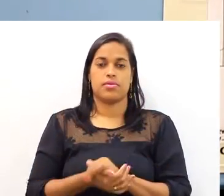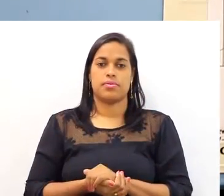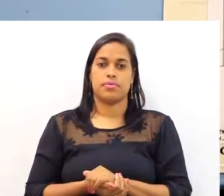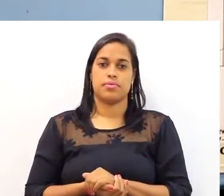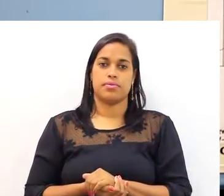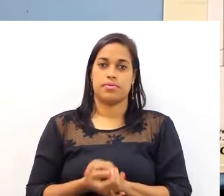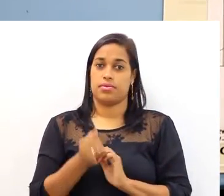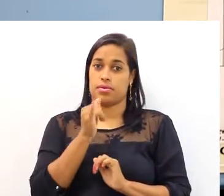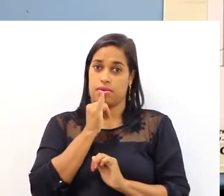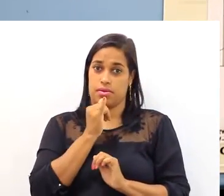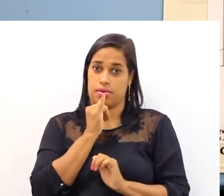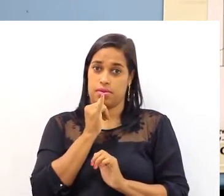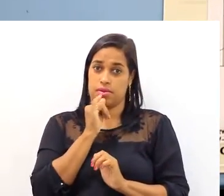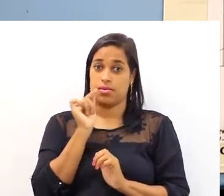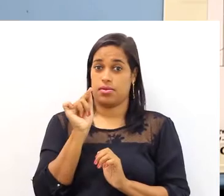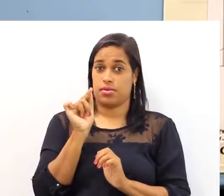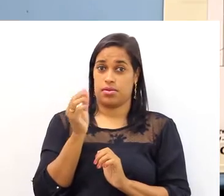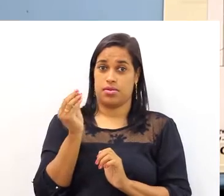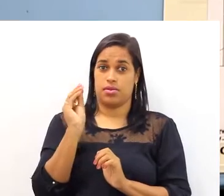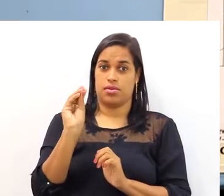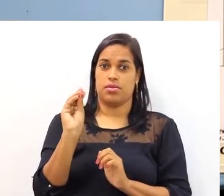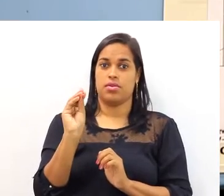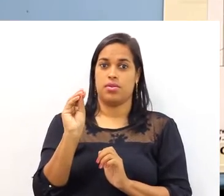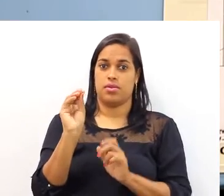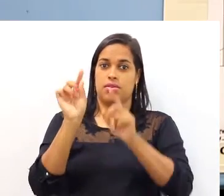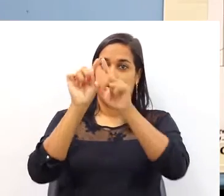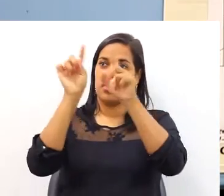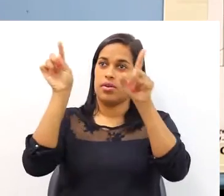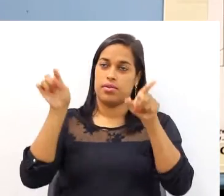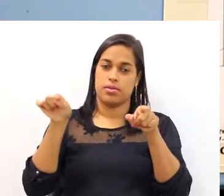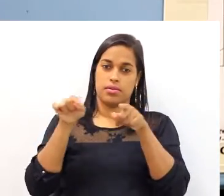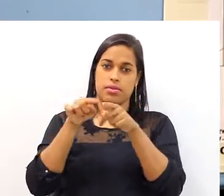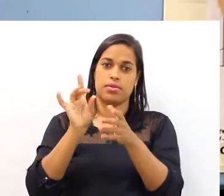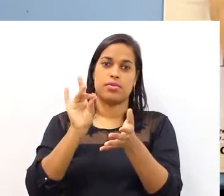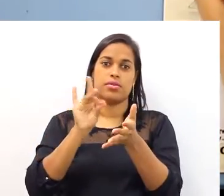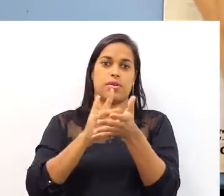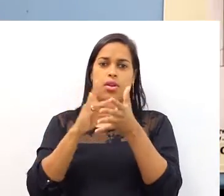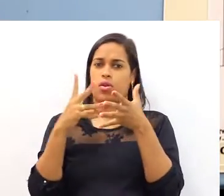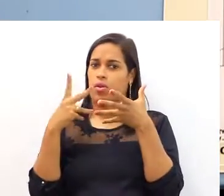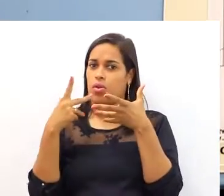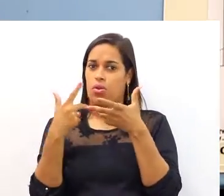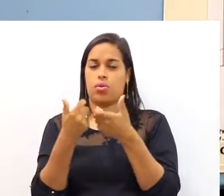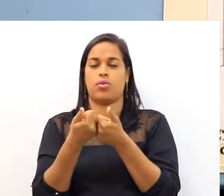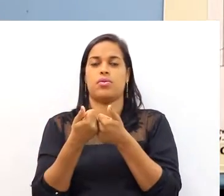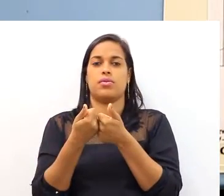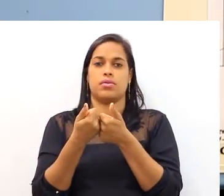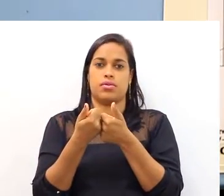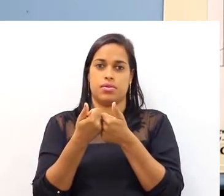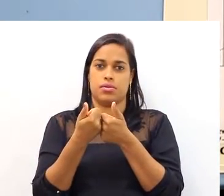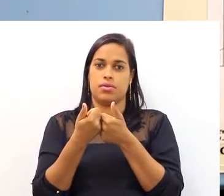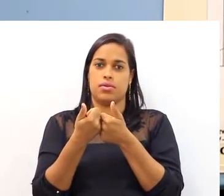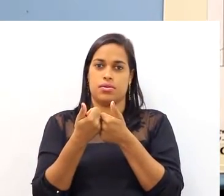Então, por exemplo, aqui eu posso colocar a moldura dele, tudo em verdadeira grandeza.